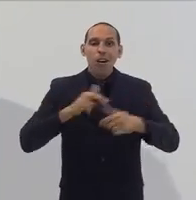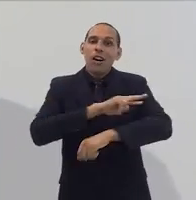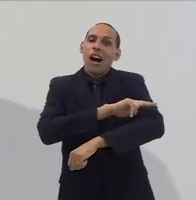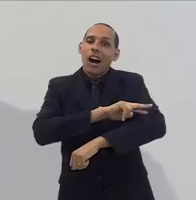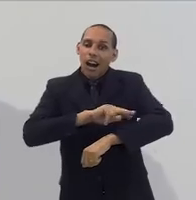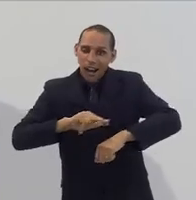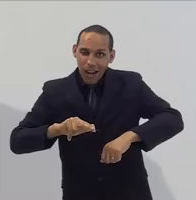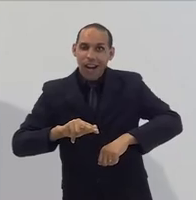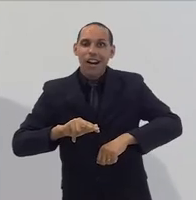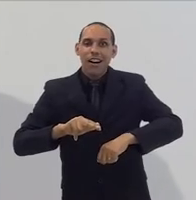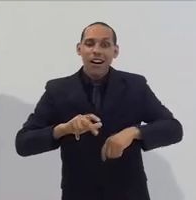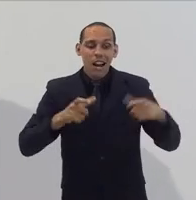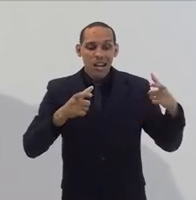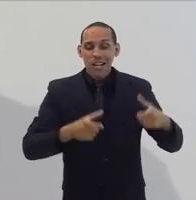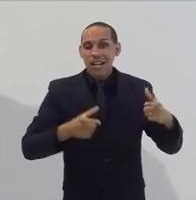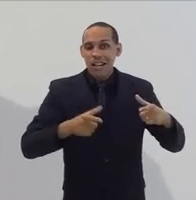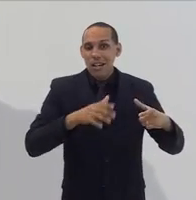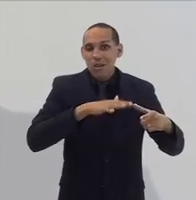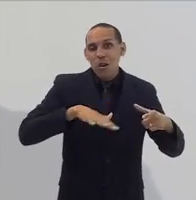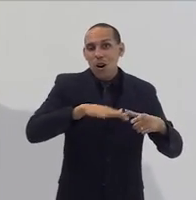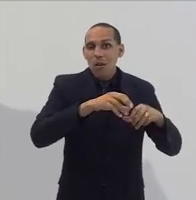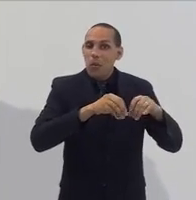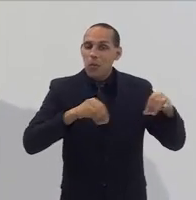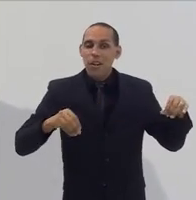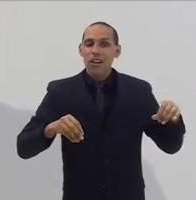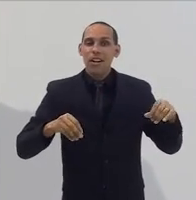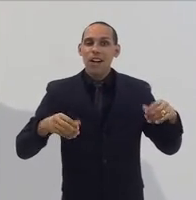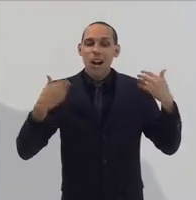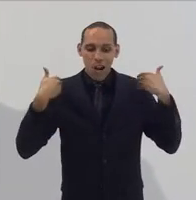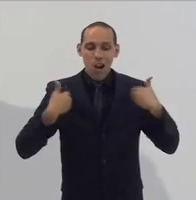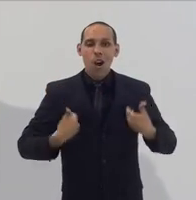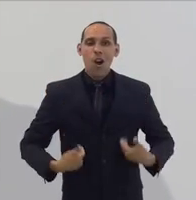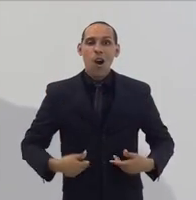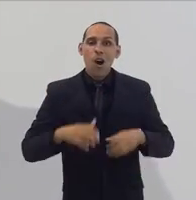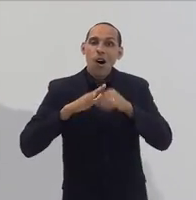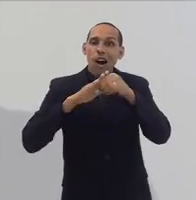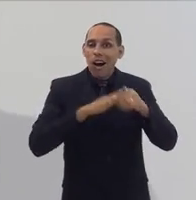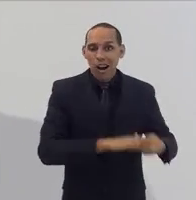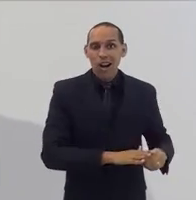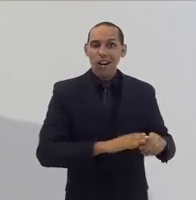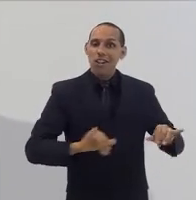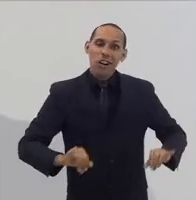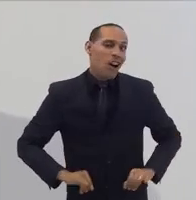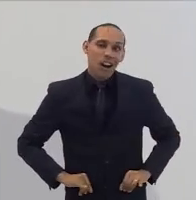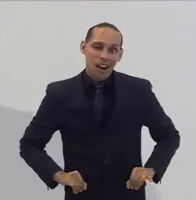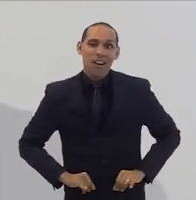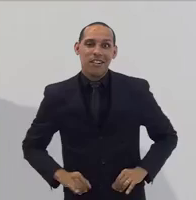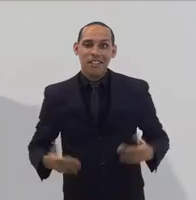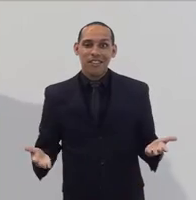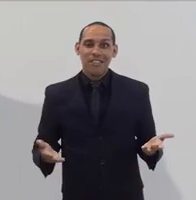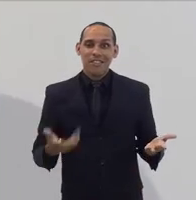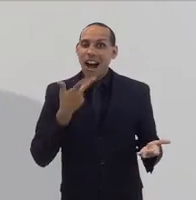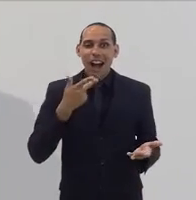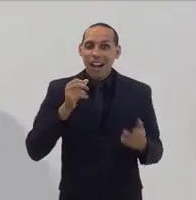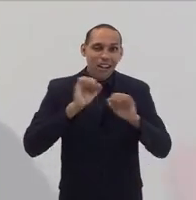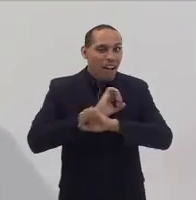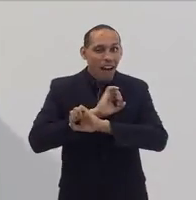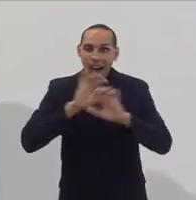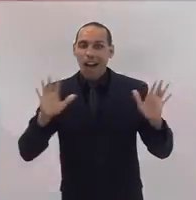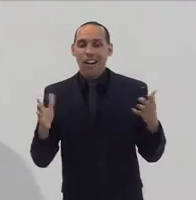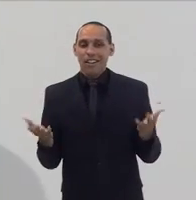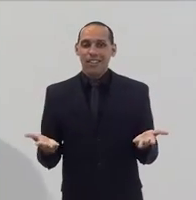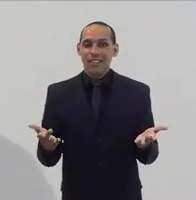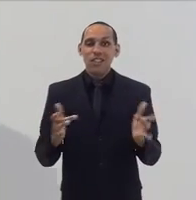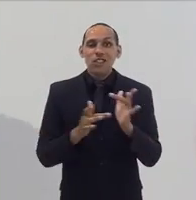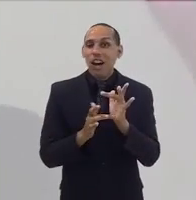racial e territorial de um corpo oprimido. Papo reto, assim, direto,